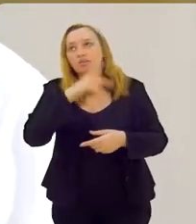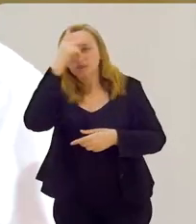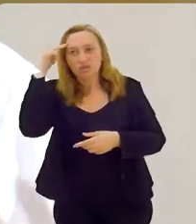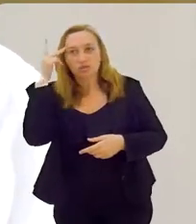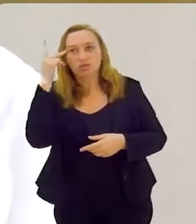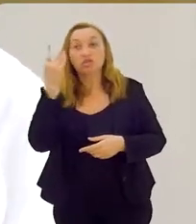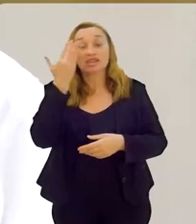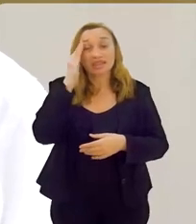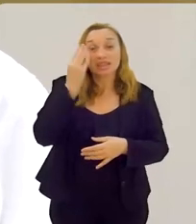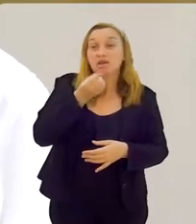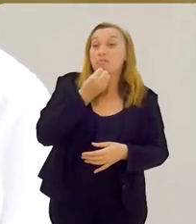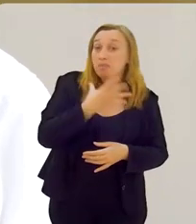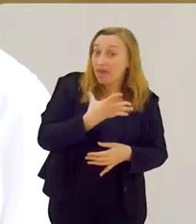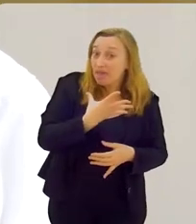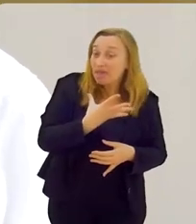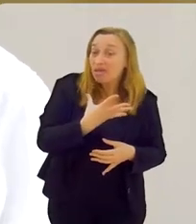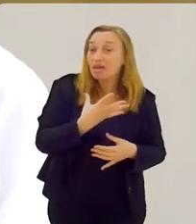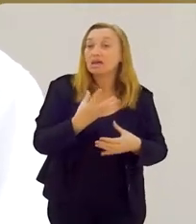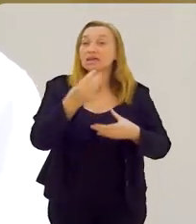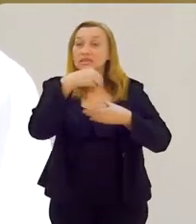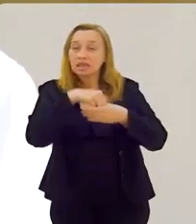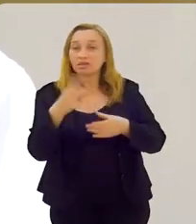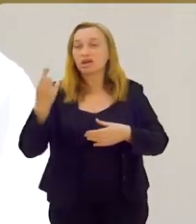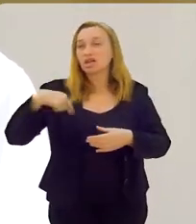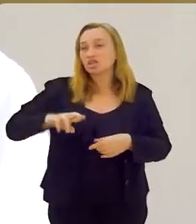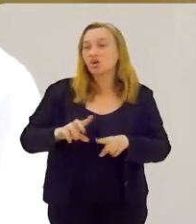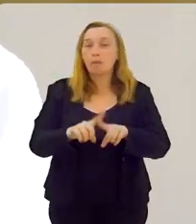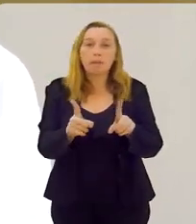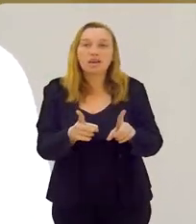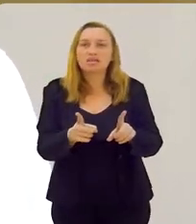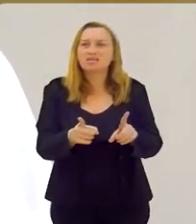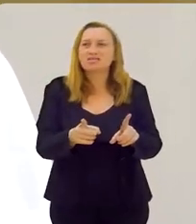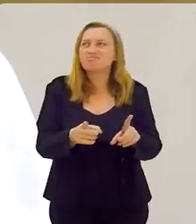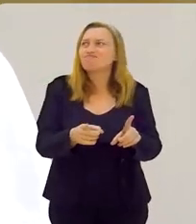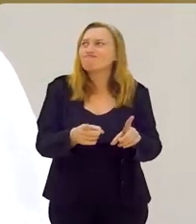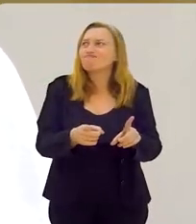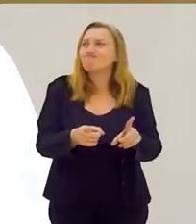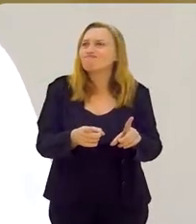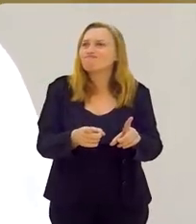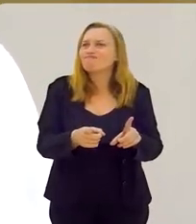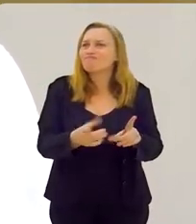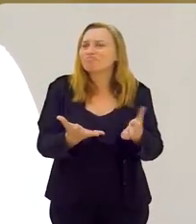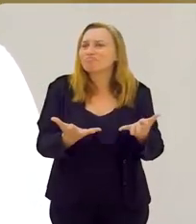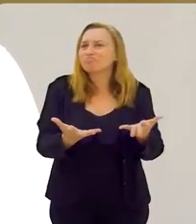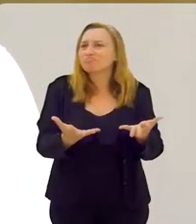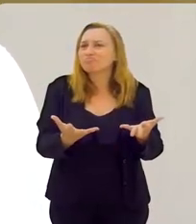que são boas entendedoras dentro da religião, mas elas não têm,